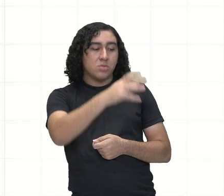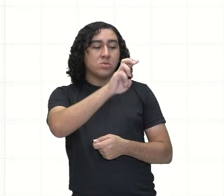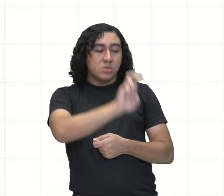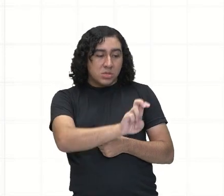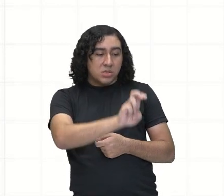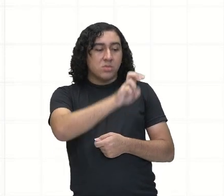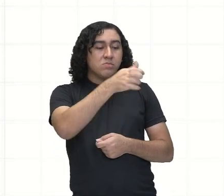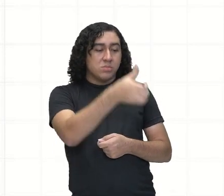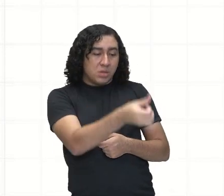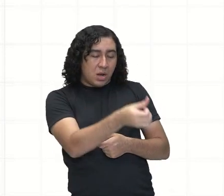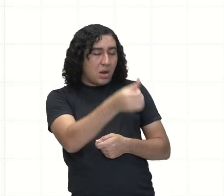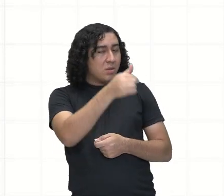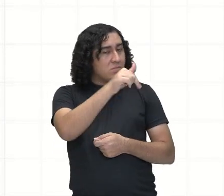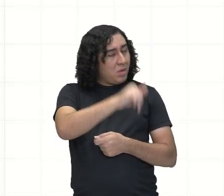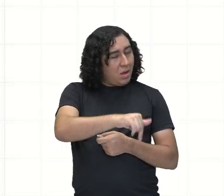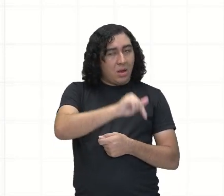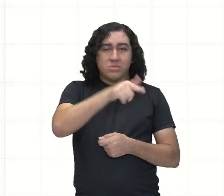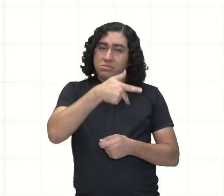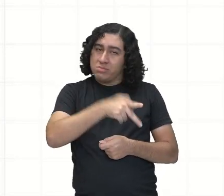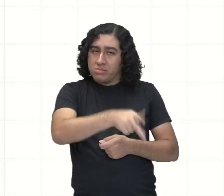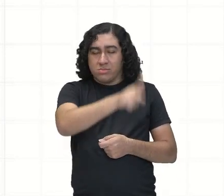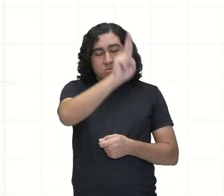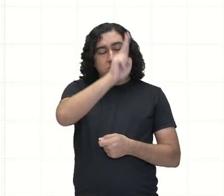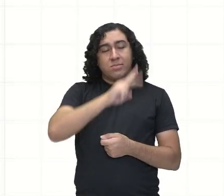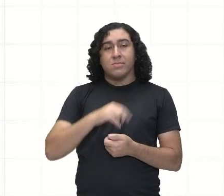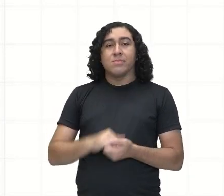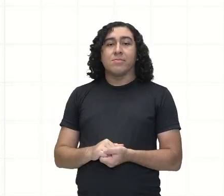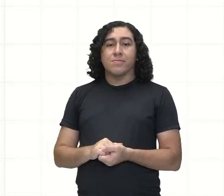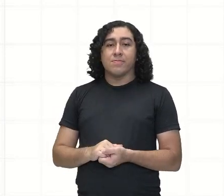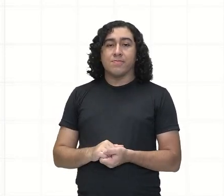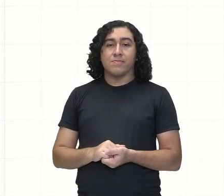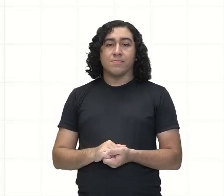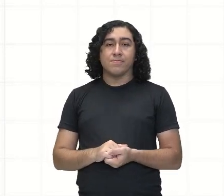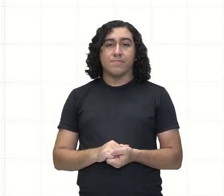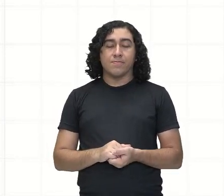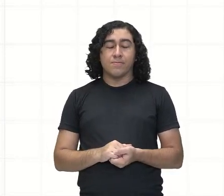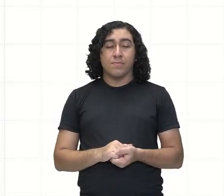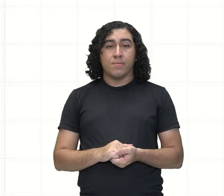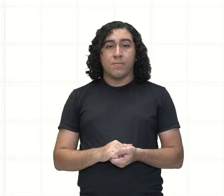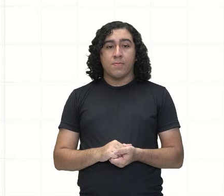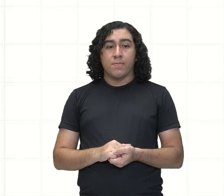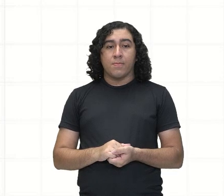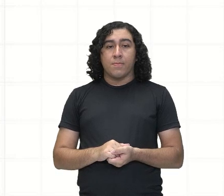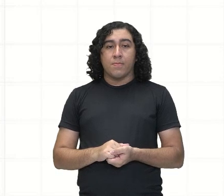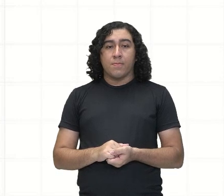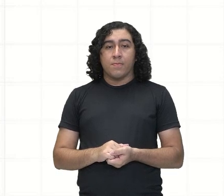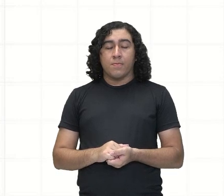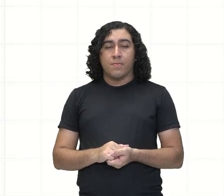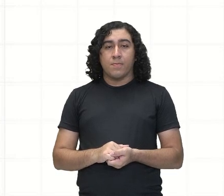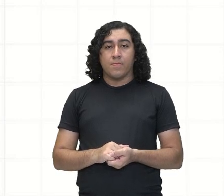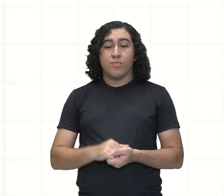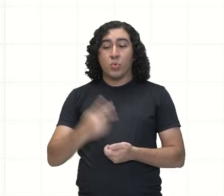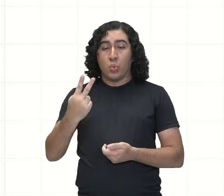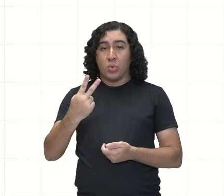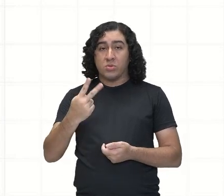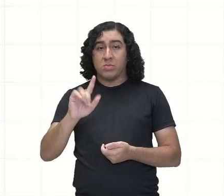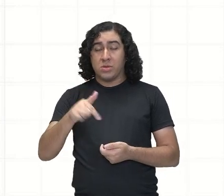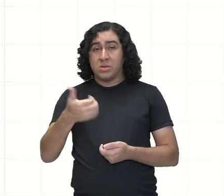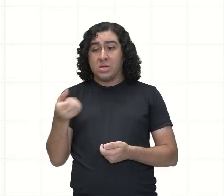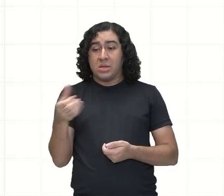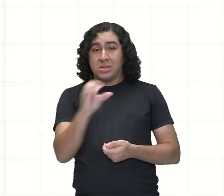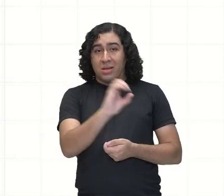4 voltas, 4 vezes 300 e assim por diante. Né? 2 voltas, 600 metros.